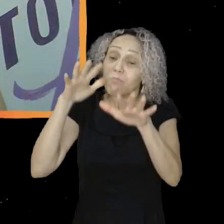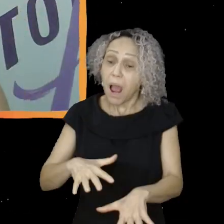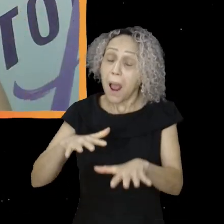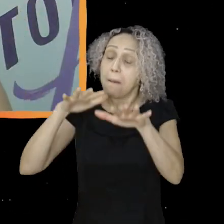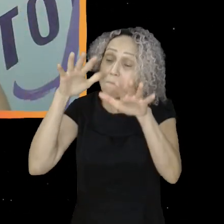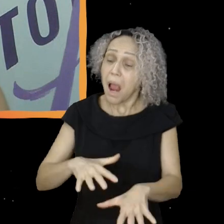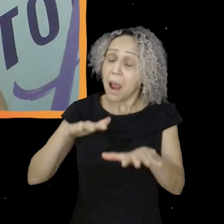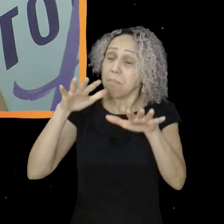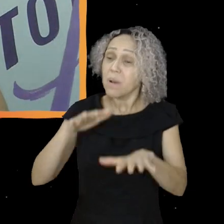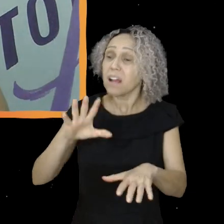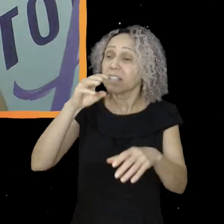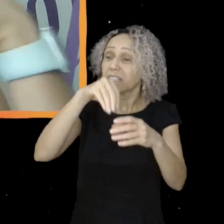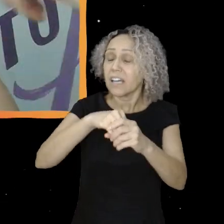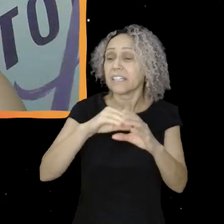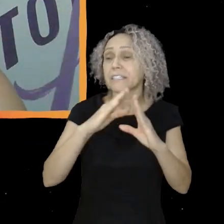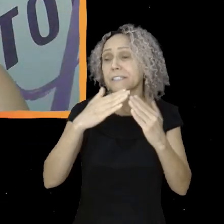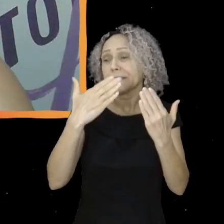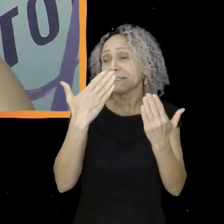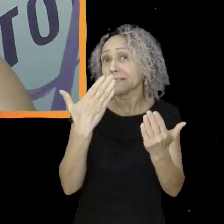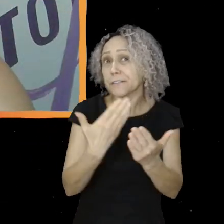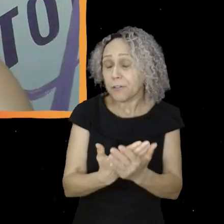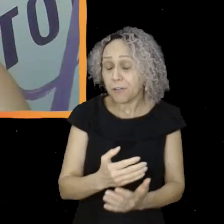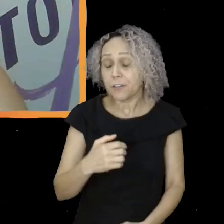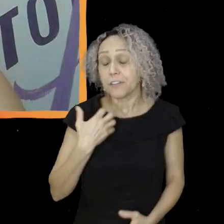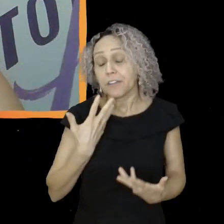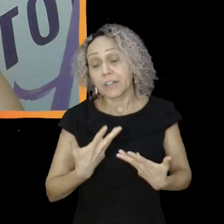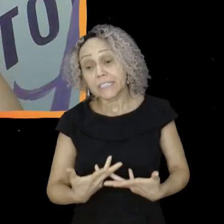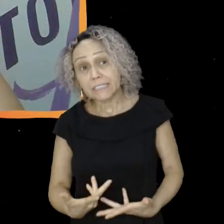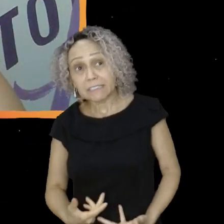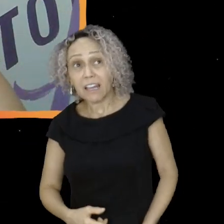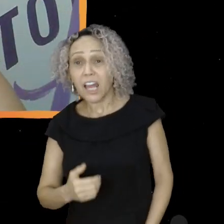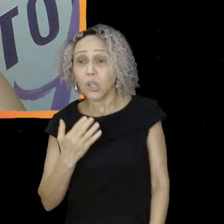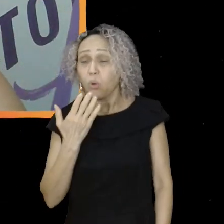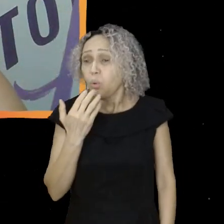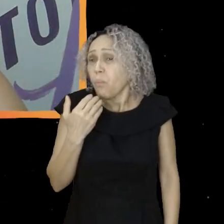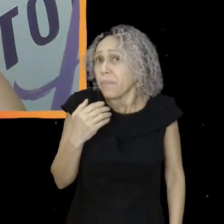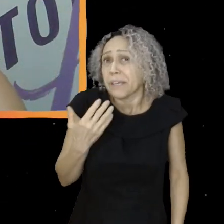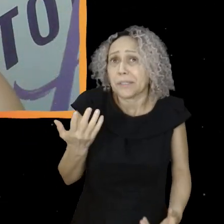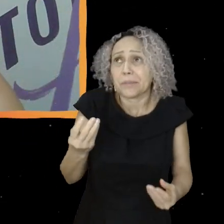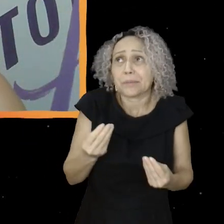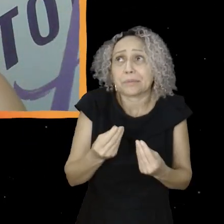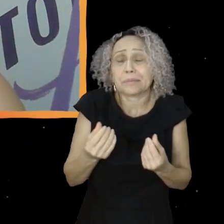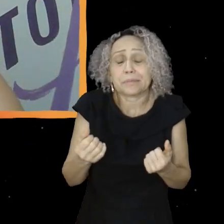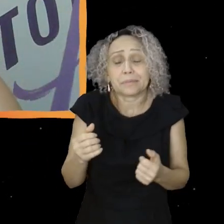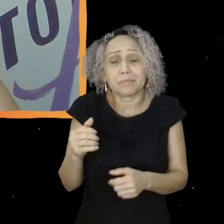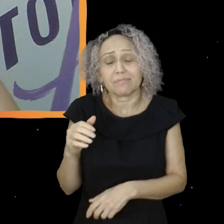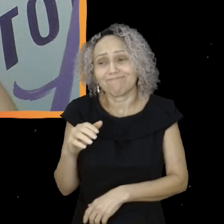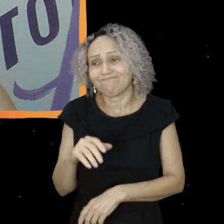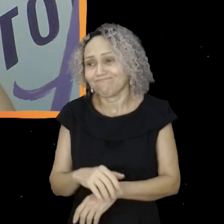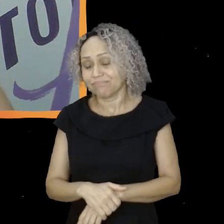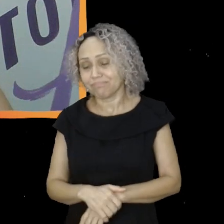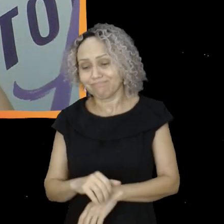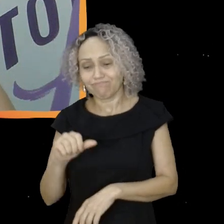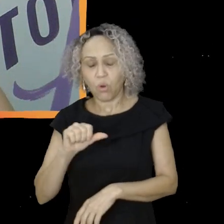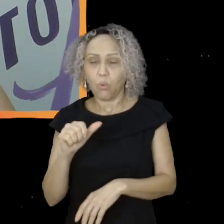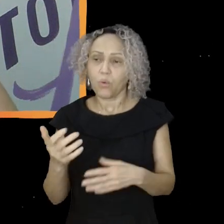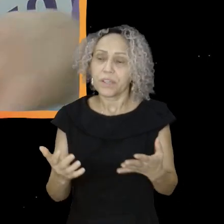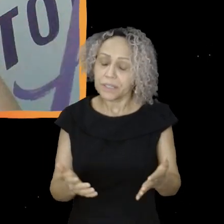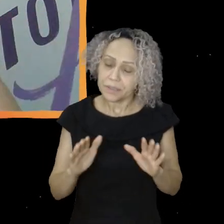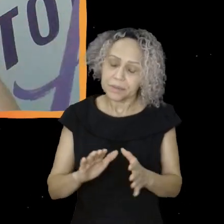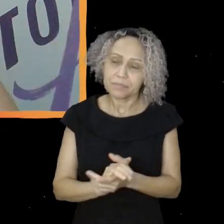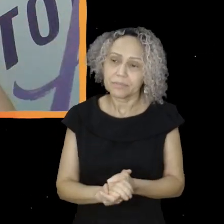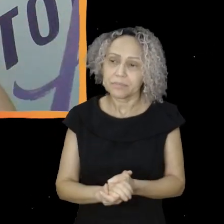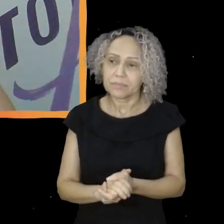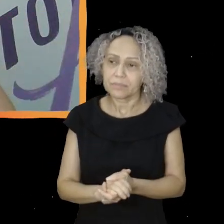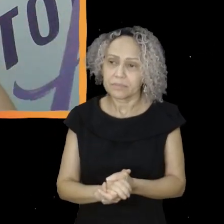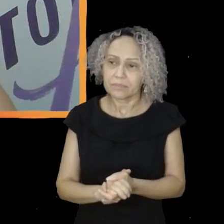comendo, mal dormindo, e daí a gente saiu da assembleia e tava eu e minhas duas amigas, e a gente, nossa, vamos aproveitar, que a gente tem um tempinho antes de voltar pra escola,